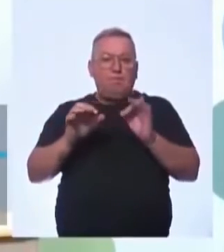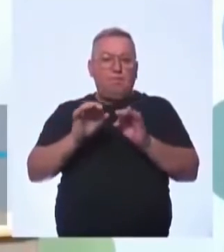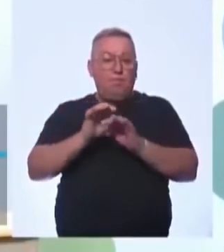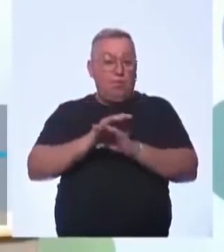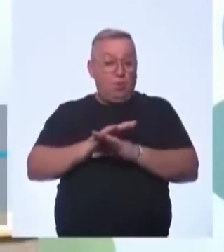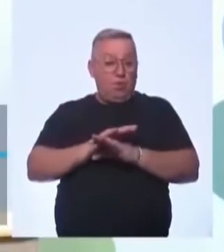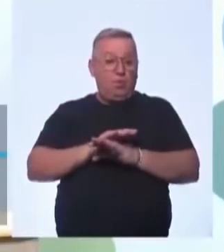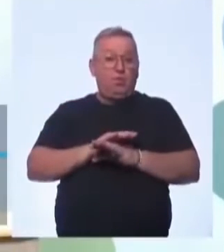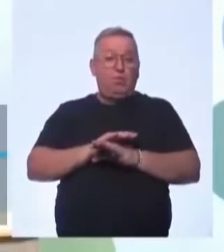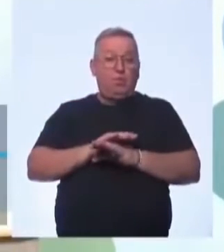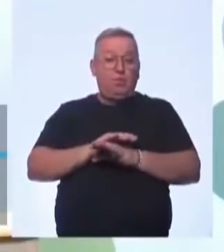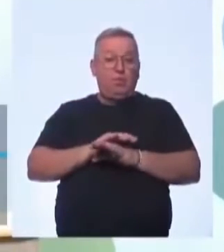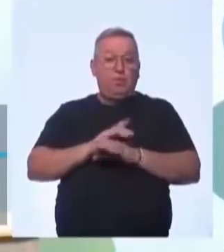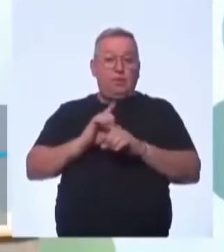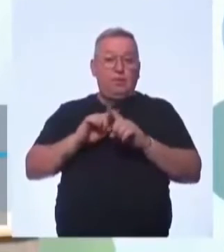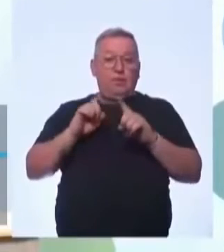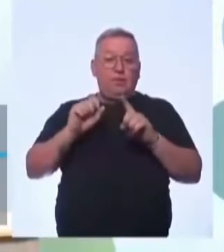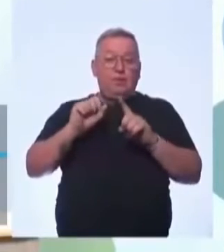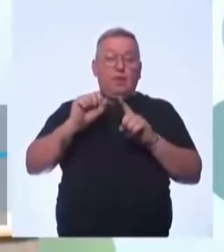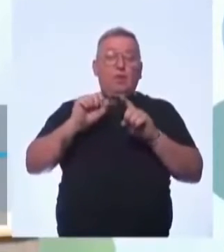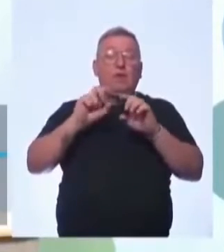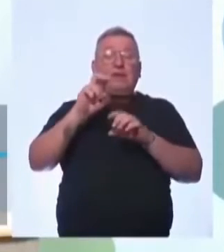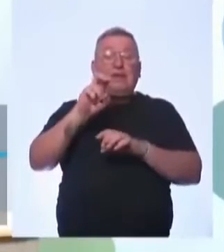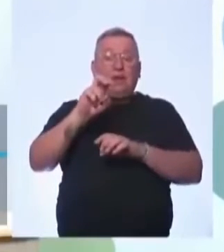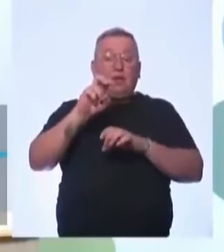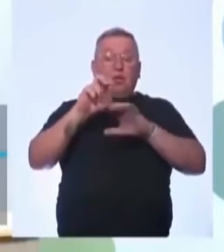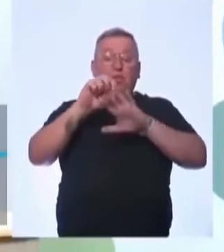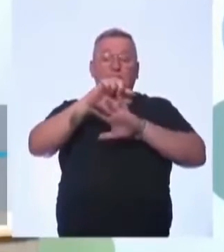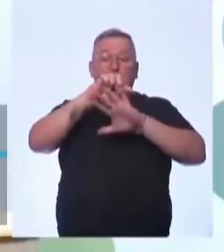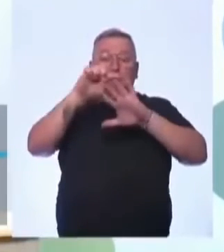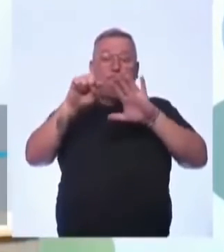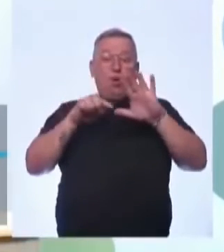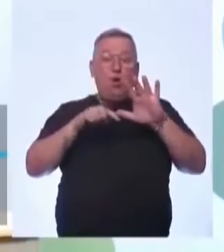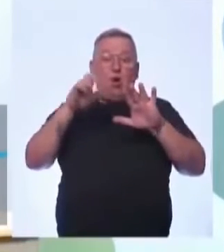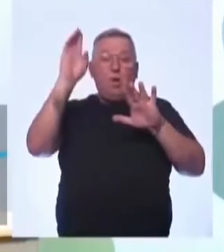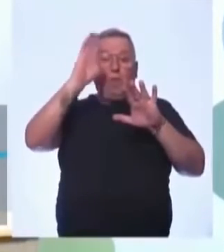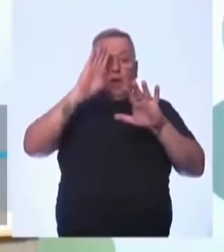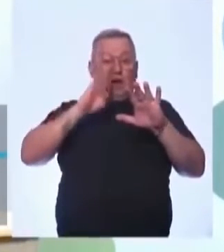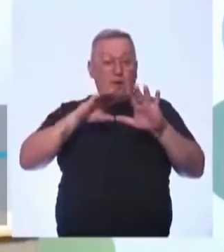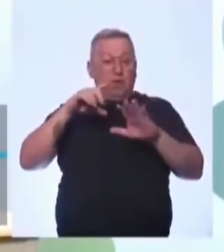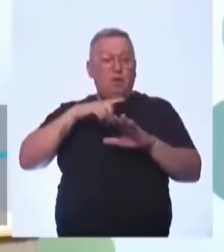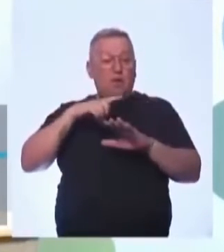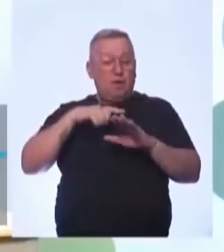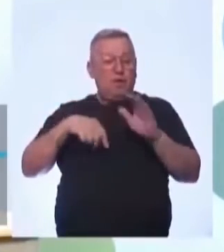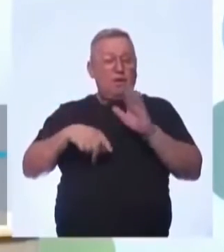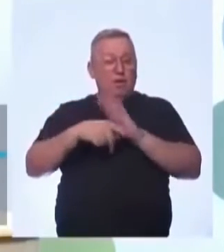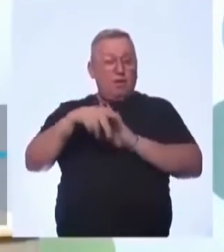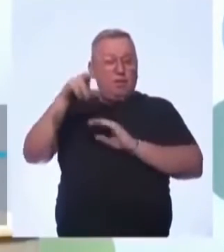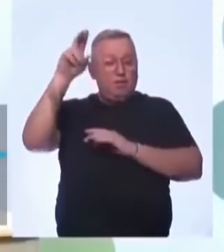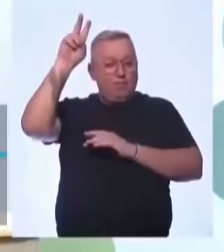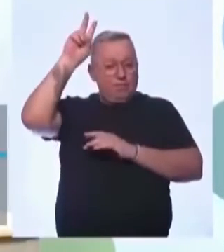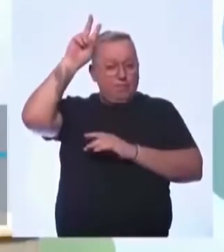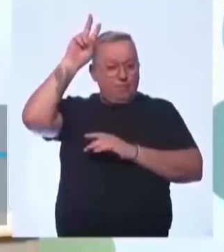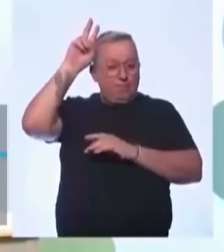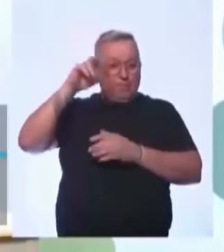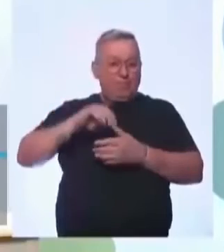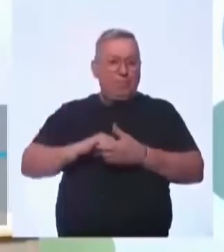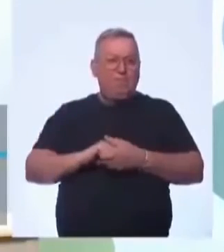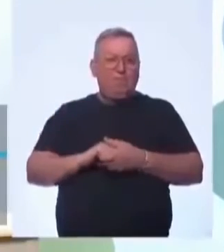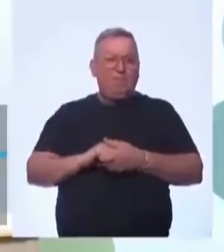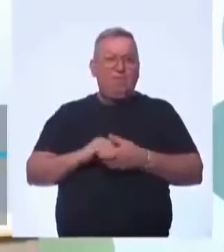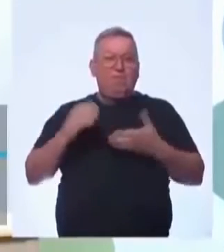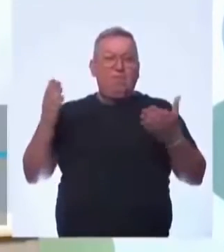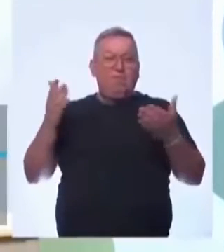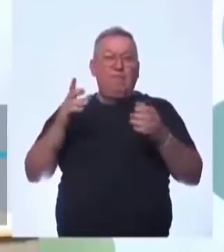Então, nas cinco regiões brasileiras, nós temos essas características de terras. Vamos fazer agora uma